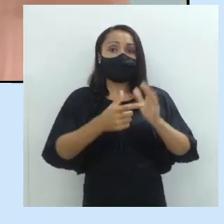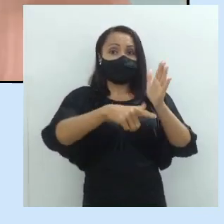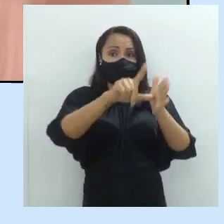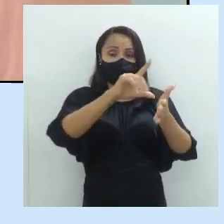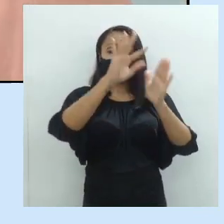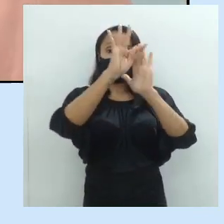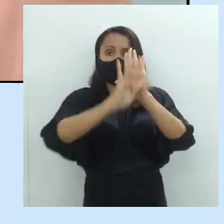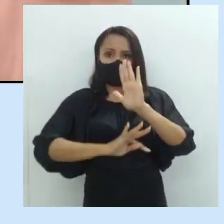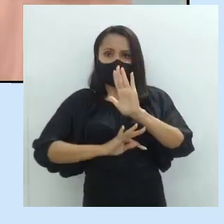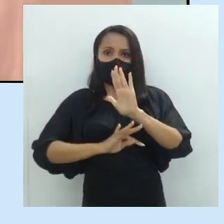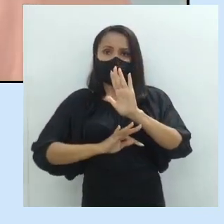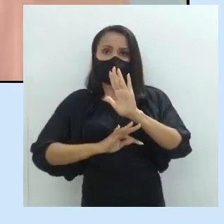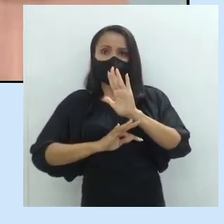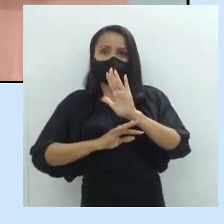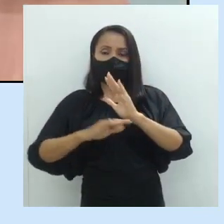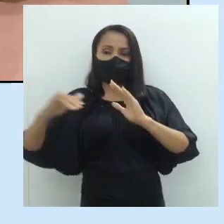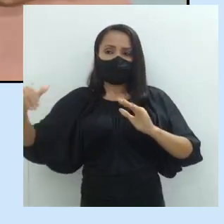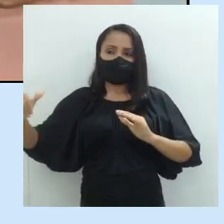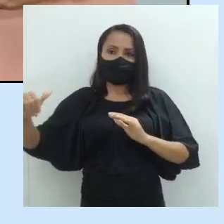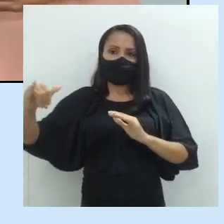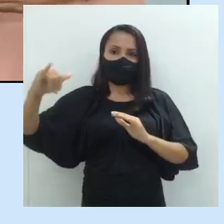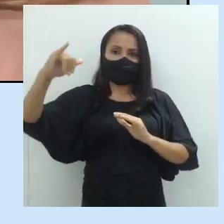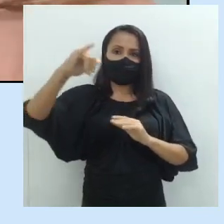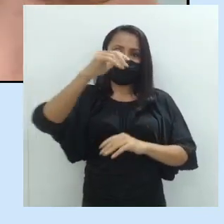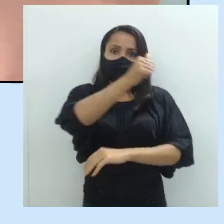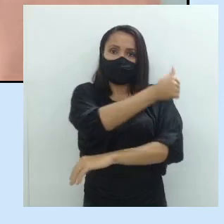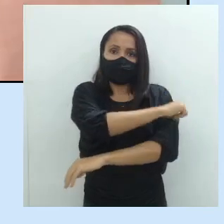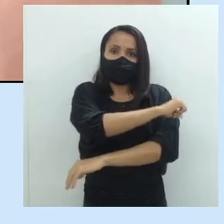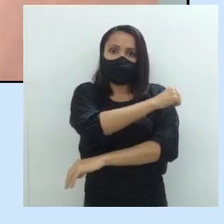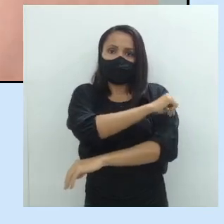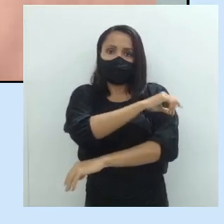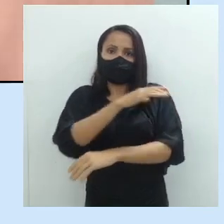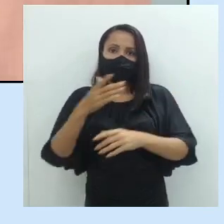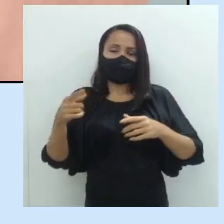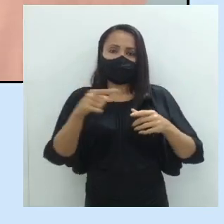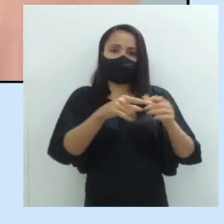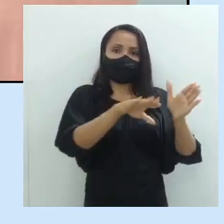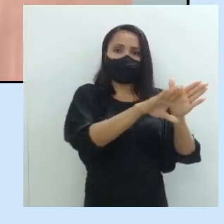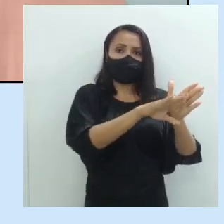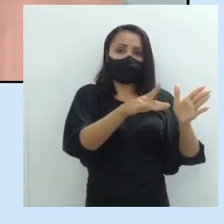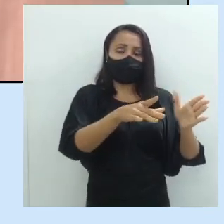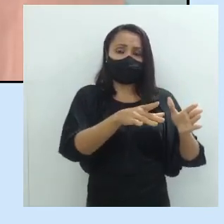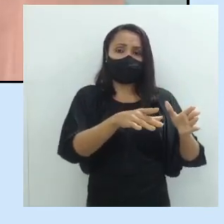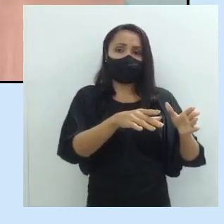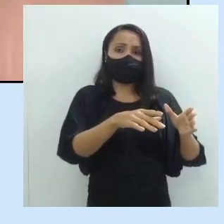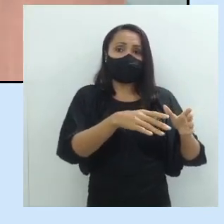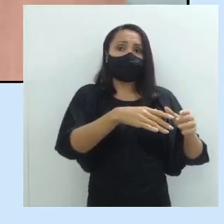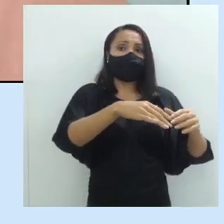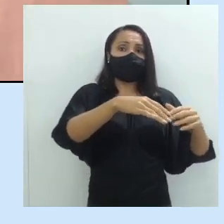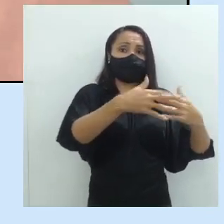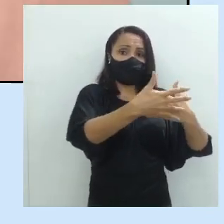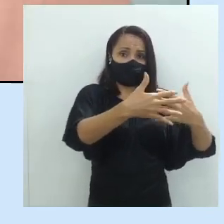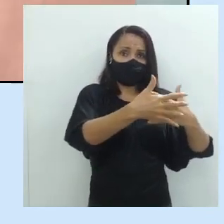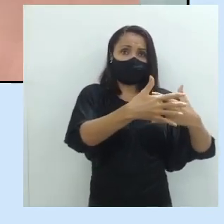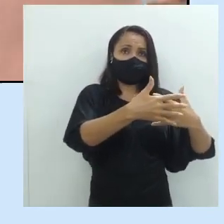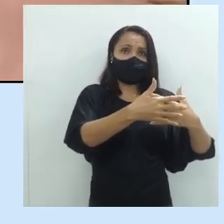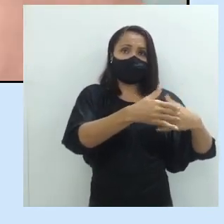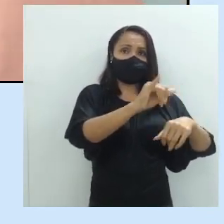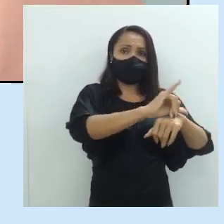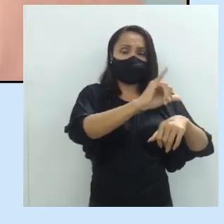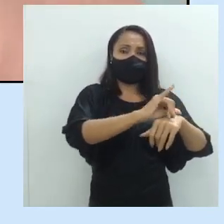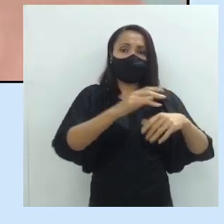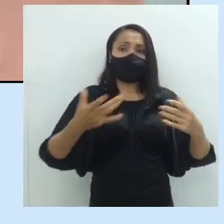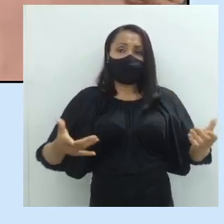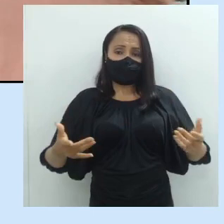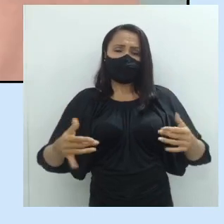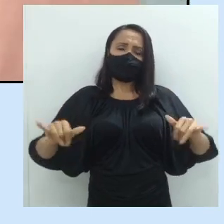texto, do Galeão ao centro, uma via cruz. Um sofrimento. É como se dissesse que o turista, o